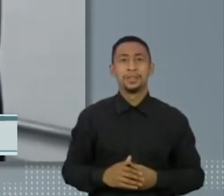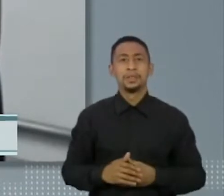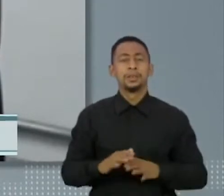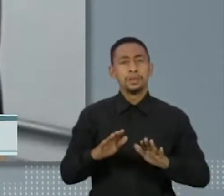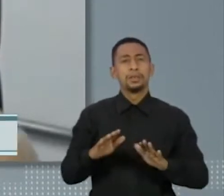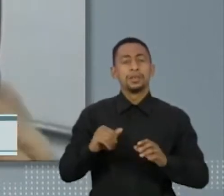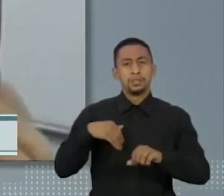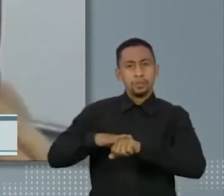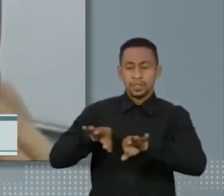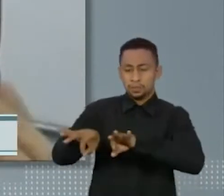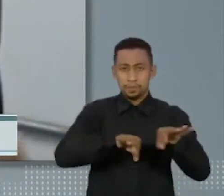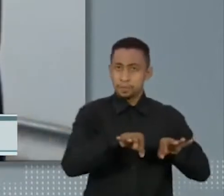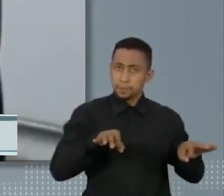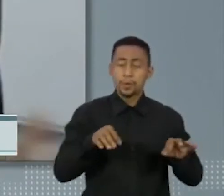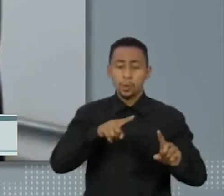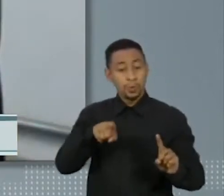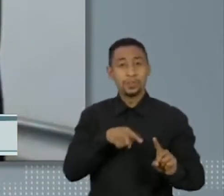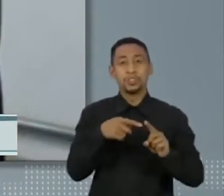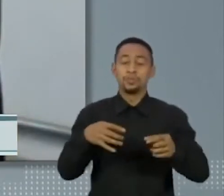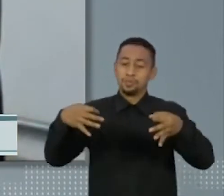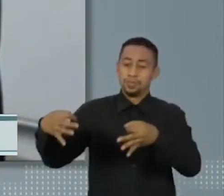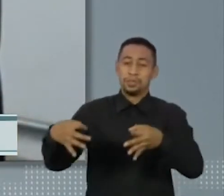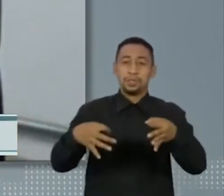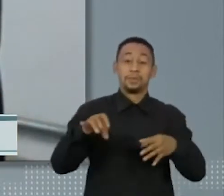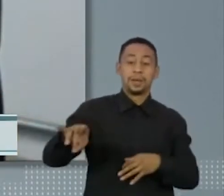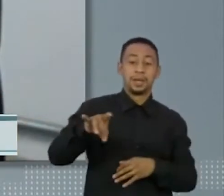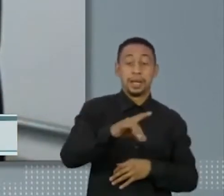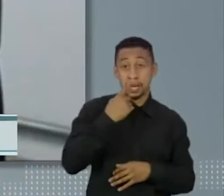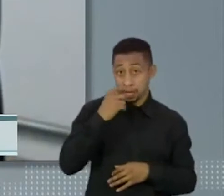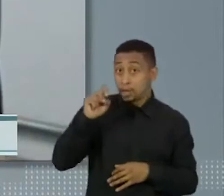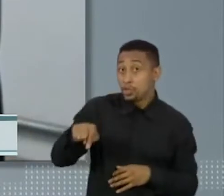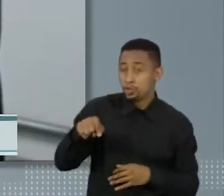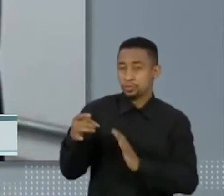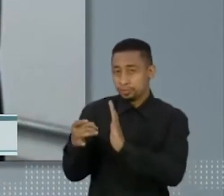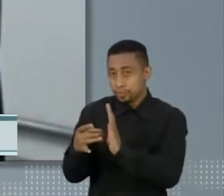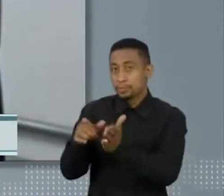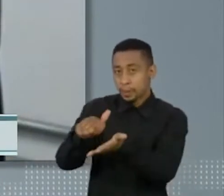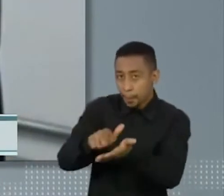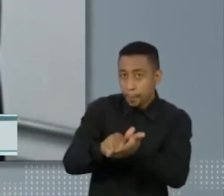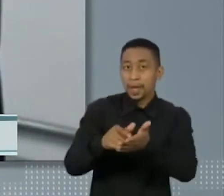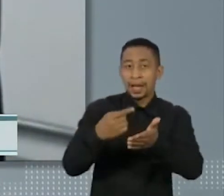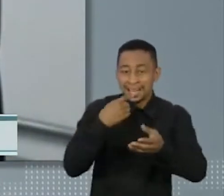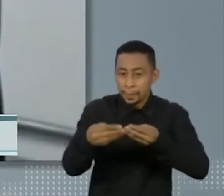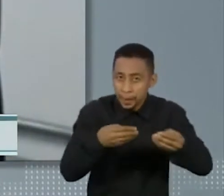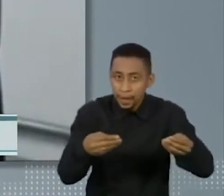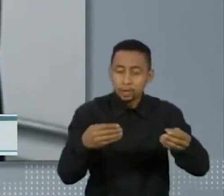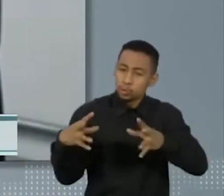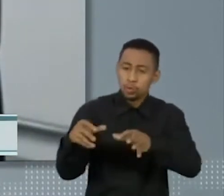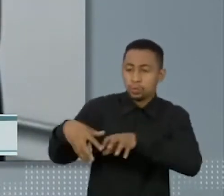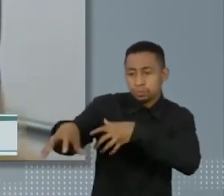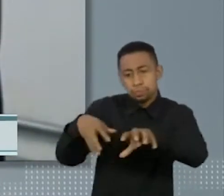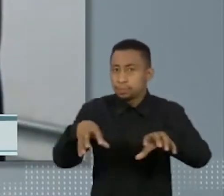aplicar soluções adequadas para cada resíduo. Desenvolvendo um plano de gestão dos resíduos sólidos